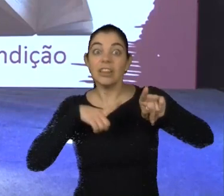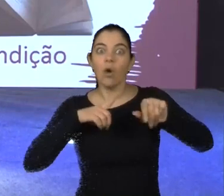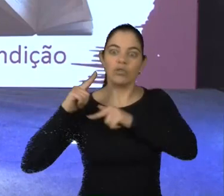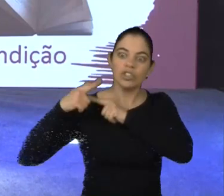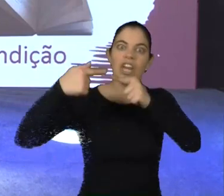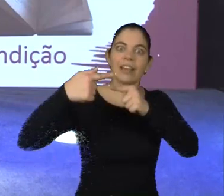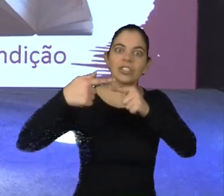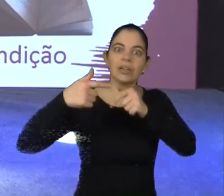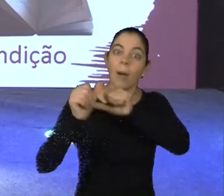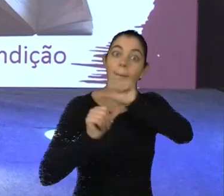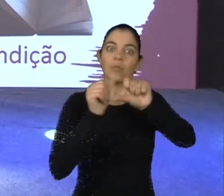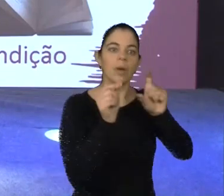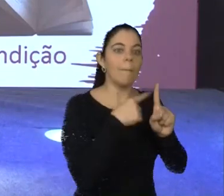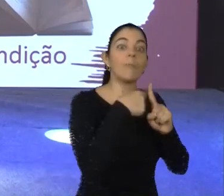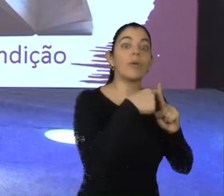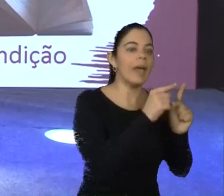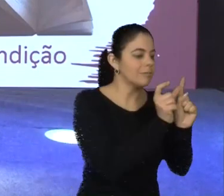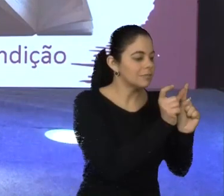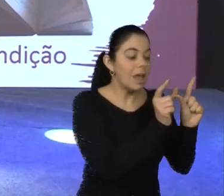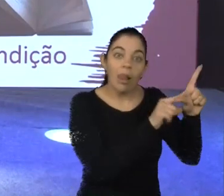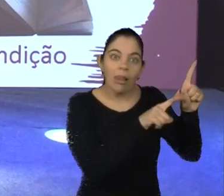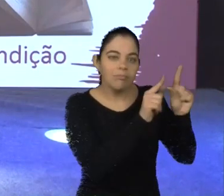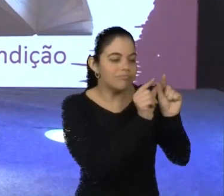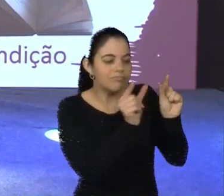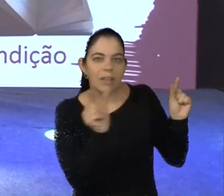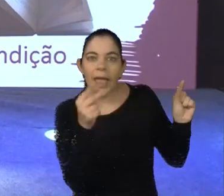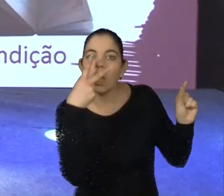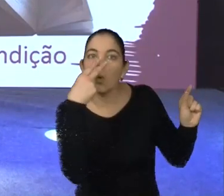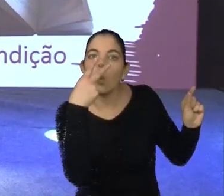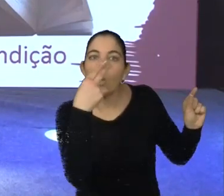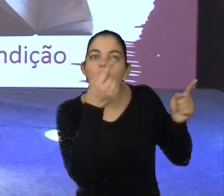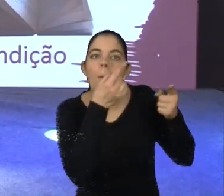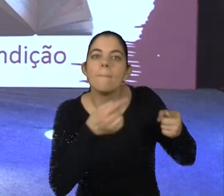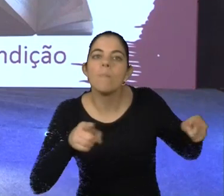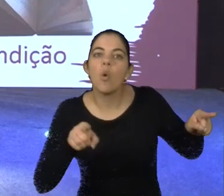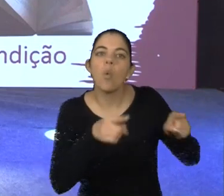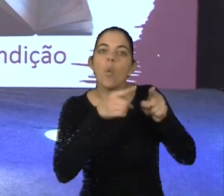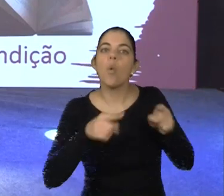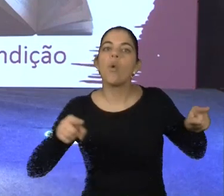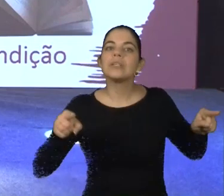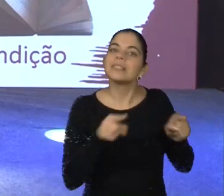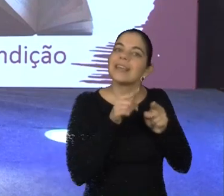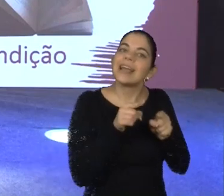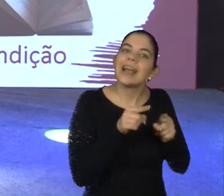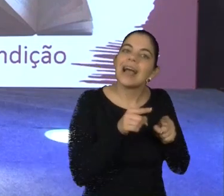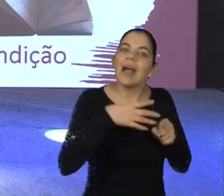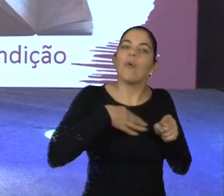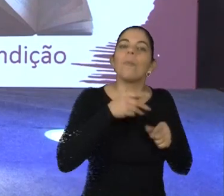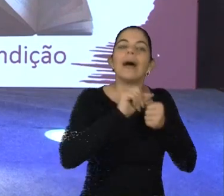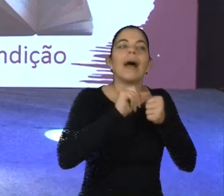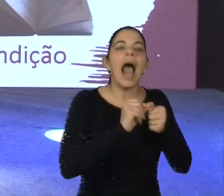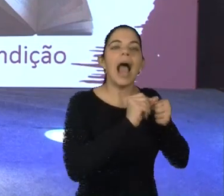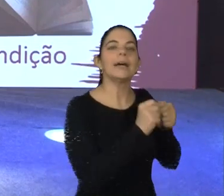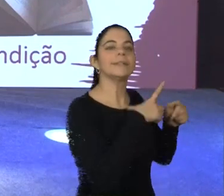falo de genética, eu estou falando de uma partitura em que os meus genes são as notas. Ou,